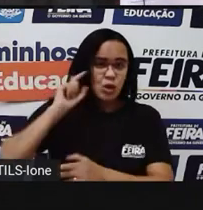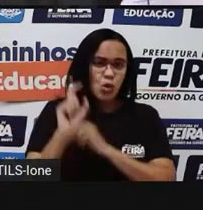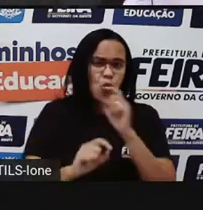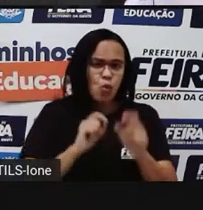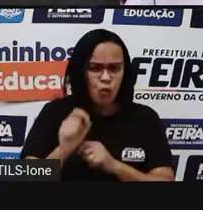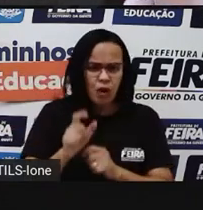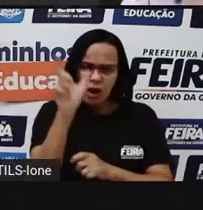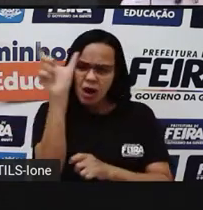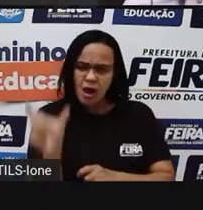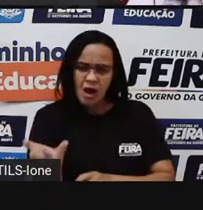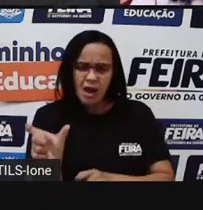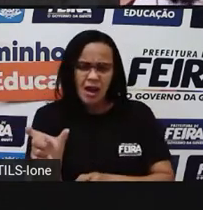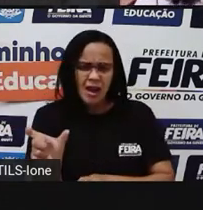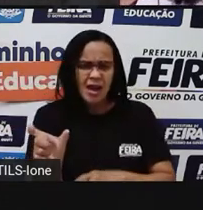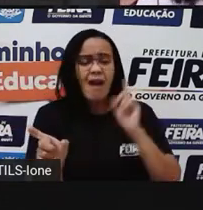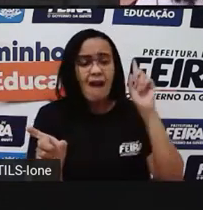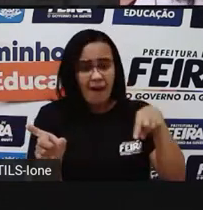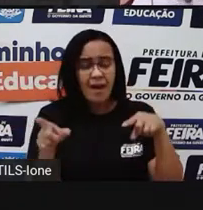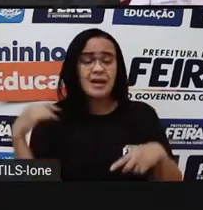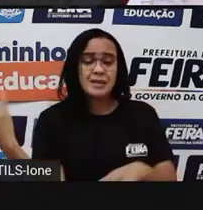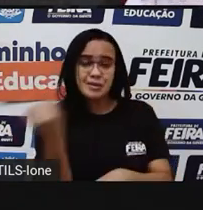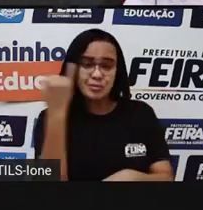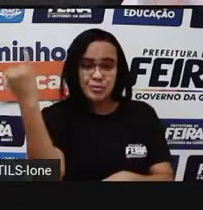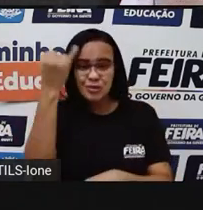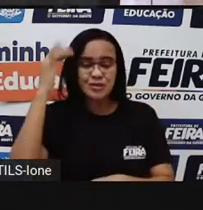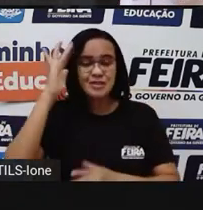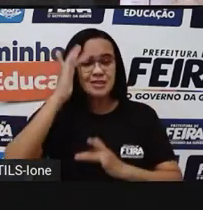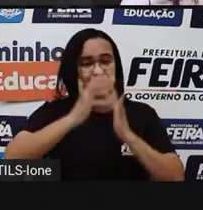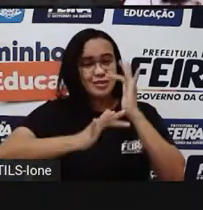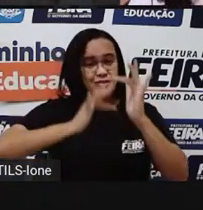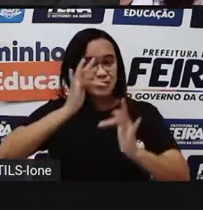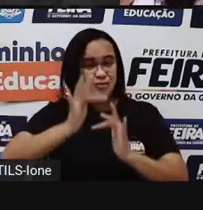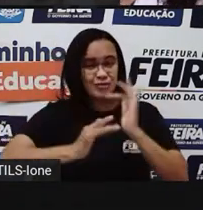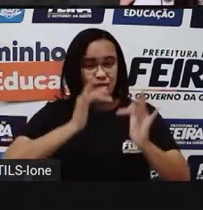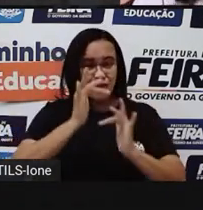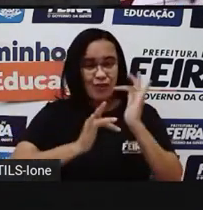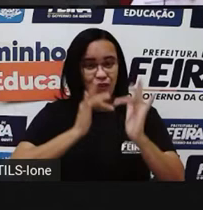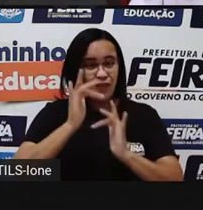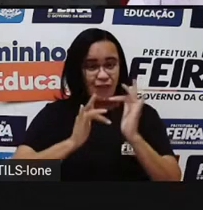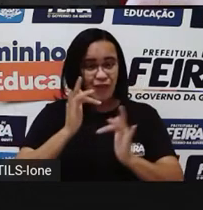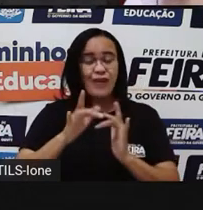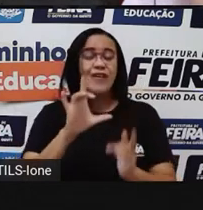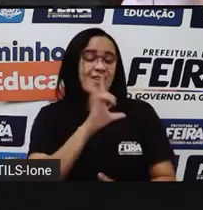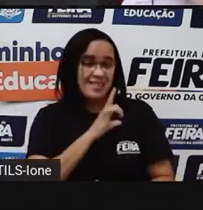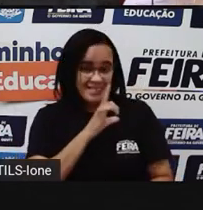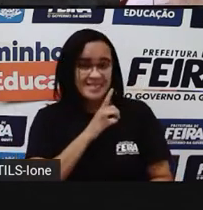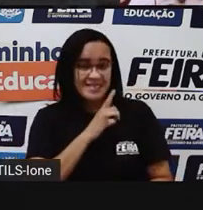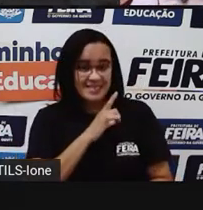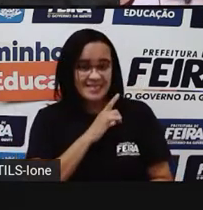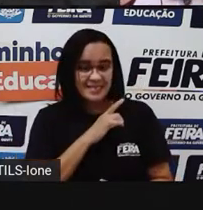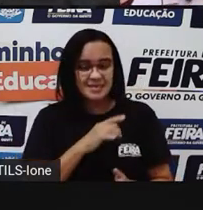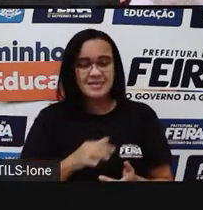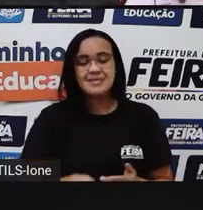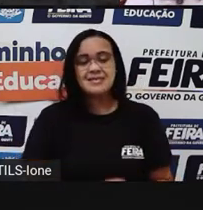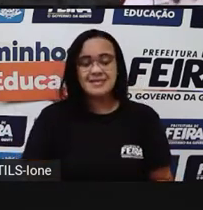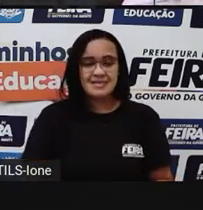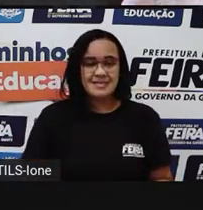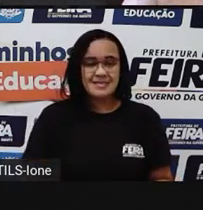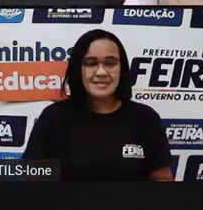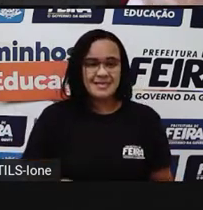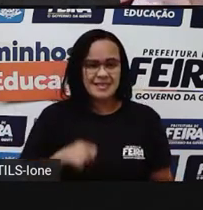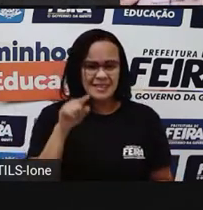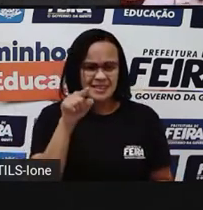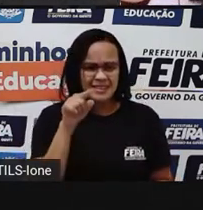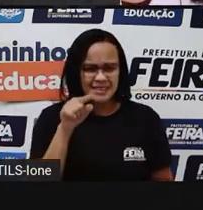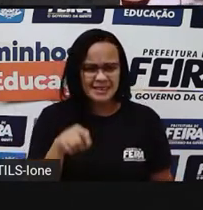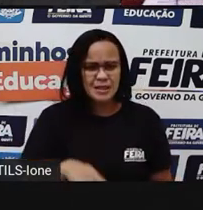personagem muito importante no nosso folclore, né, muito representativo, né? É um garoto negro, de